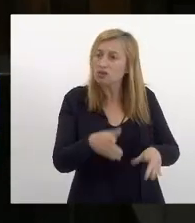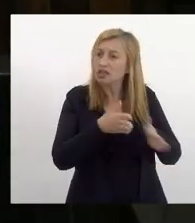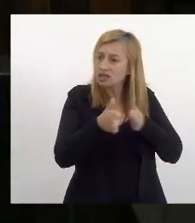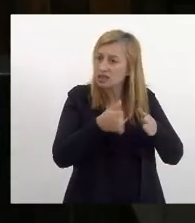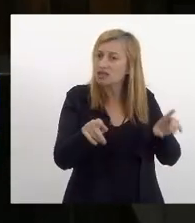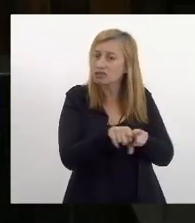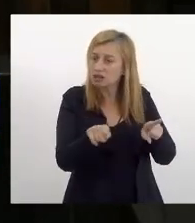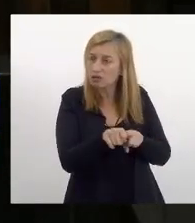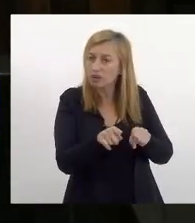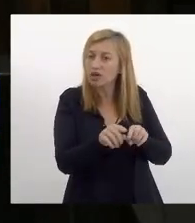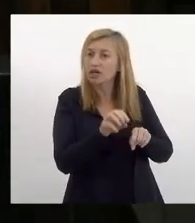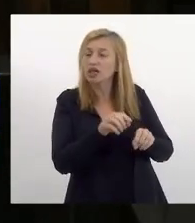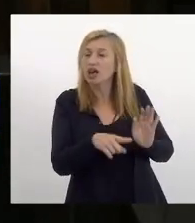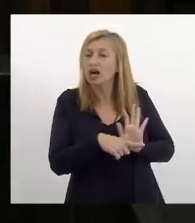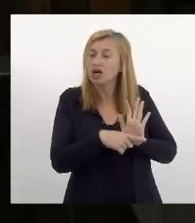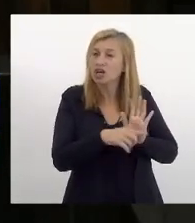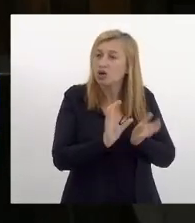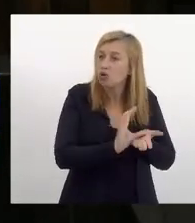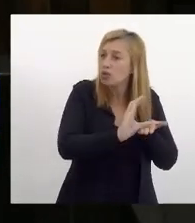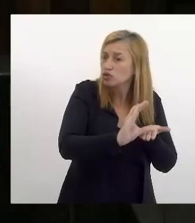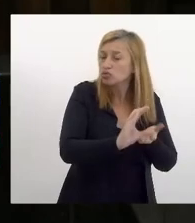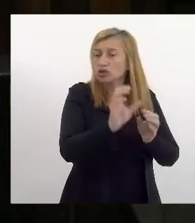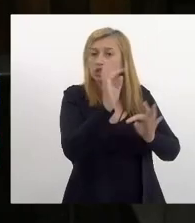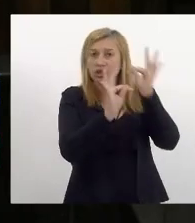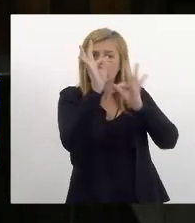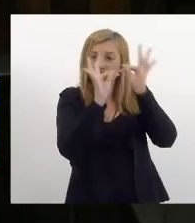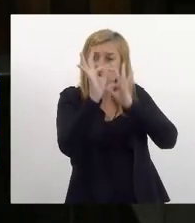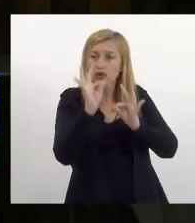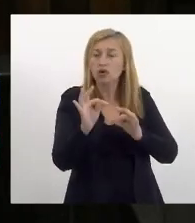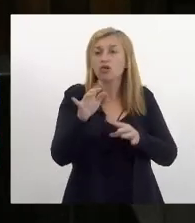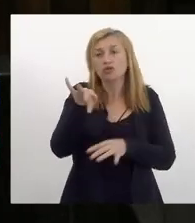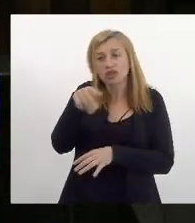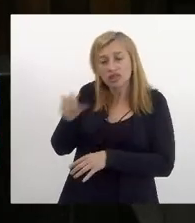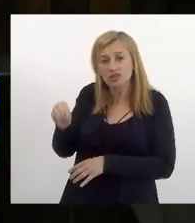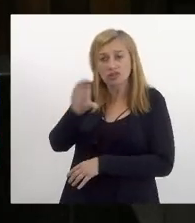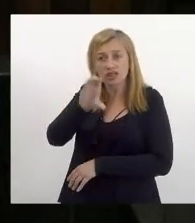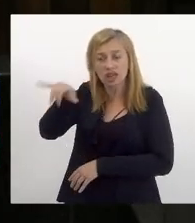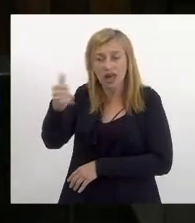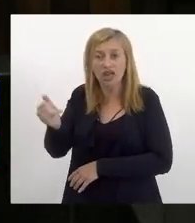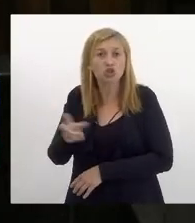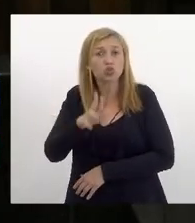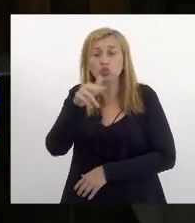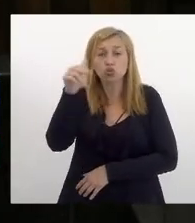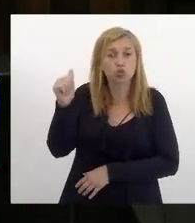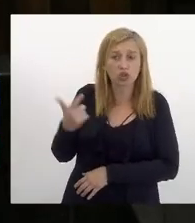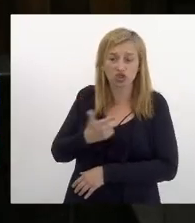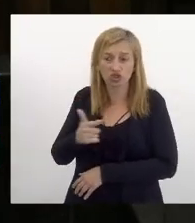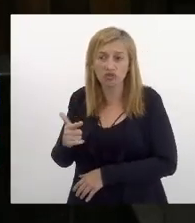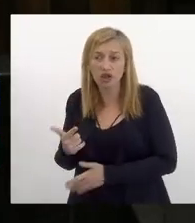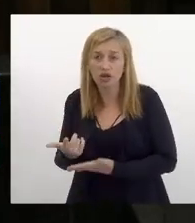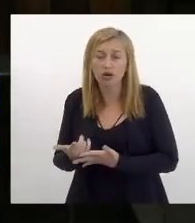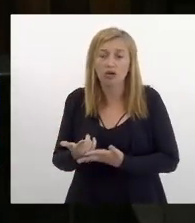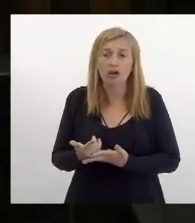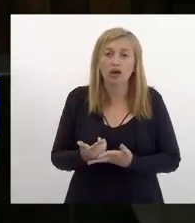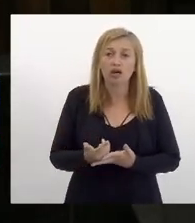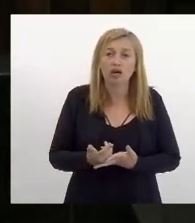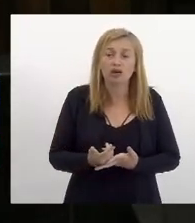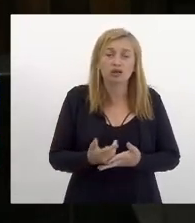também ao auxílio tecnológico os servidores da fundação CCRJ nunca tiveram as suas progressões